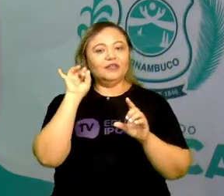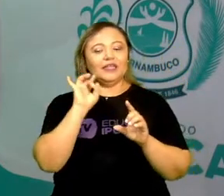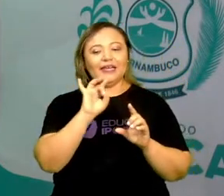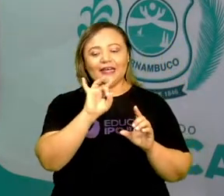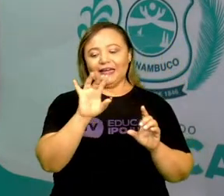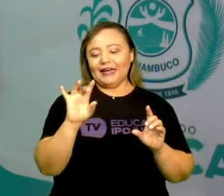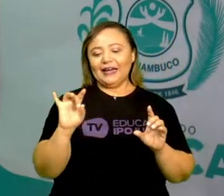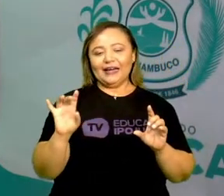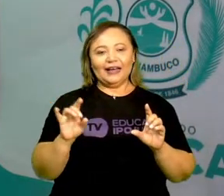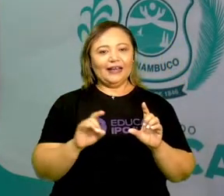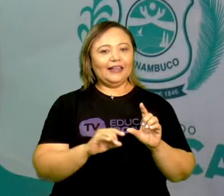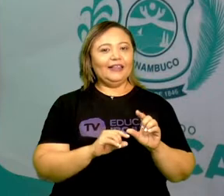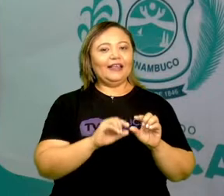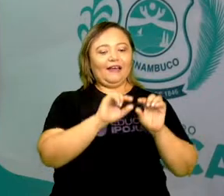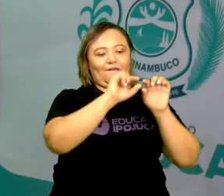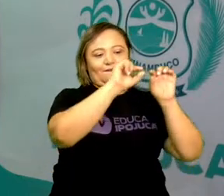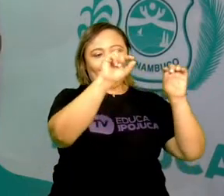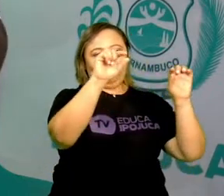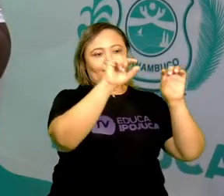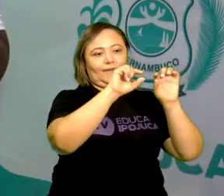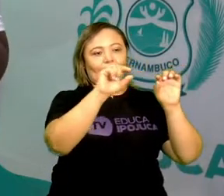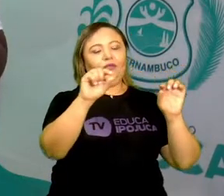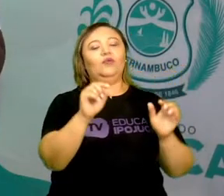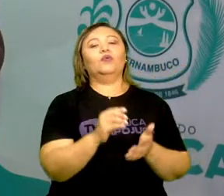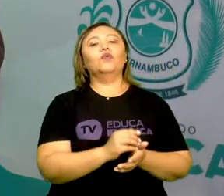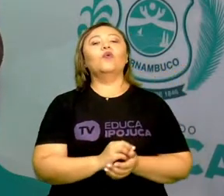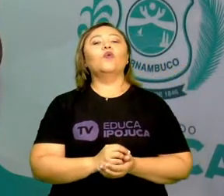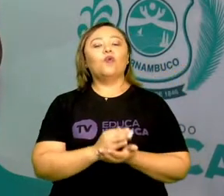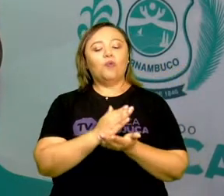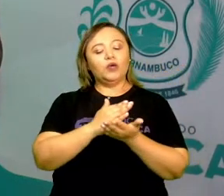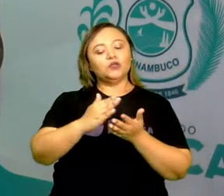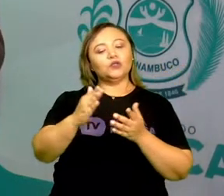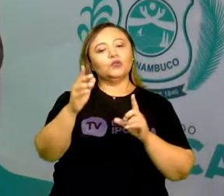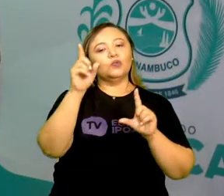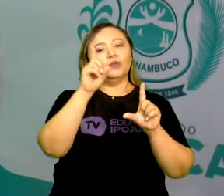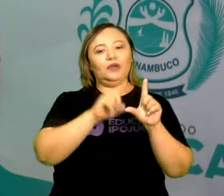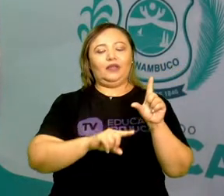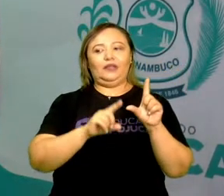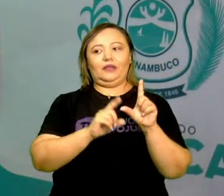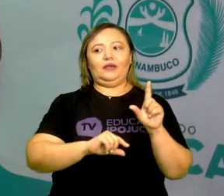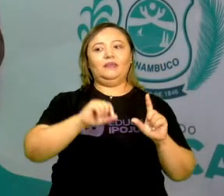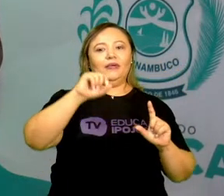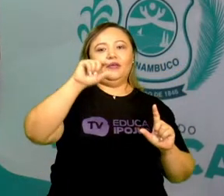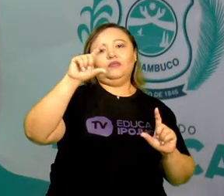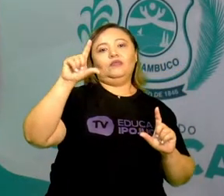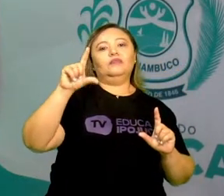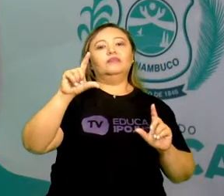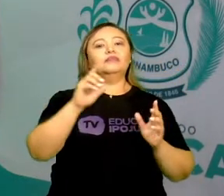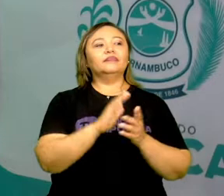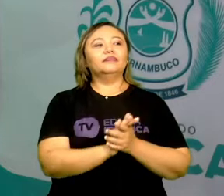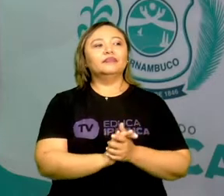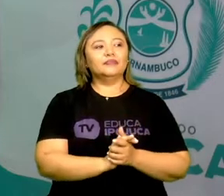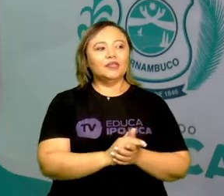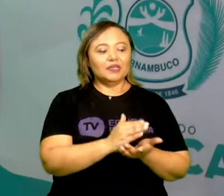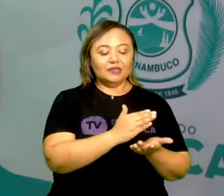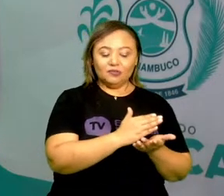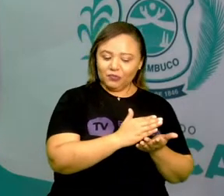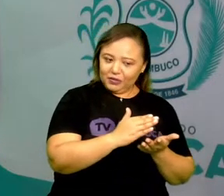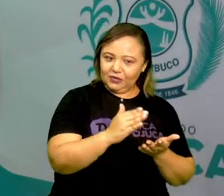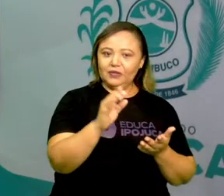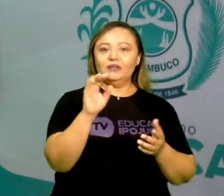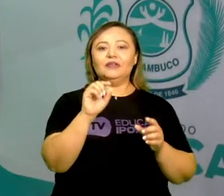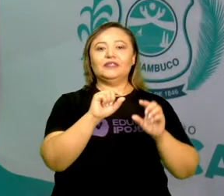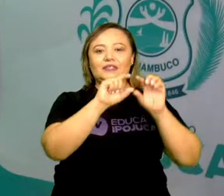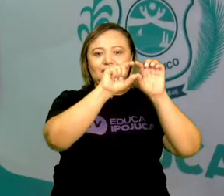versinho inicia-se com letra maiúscula. Ou seja, no início